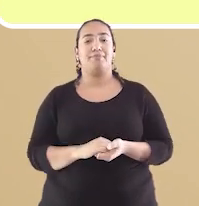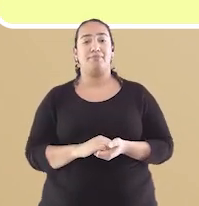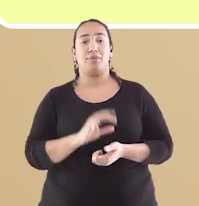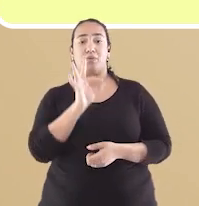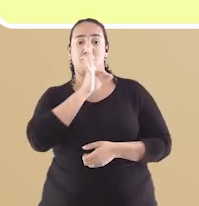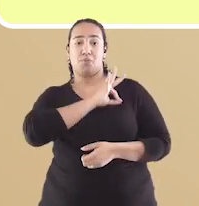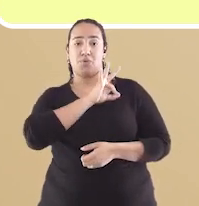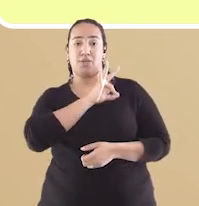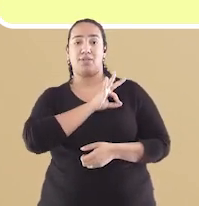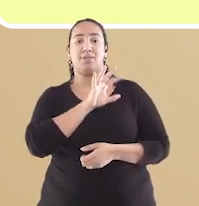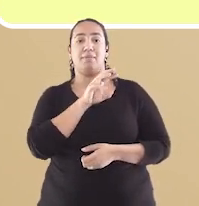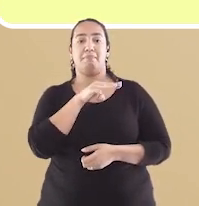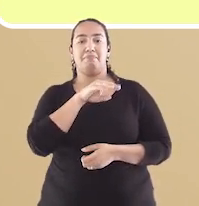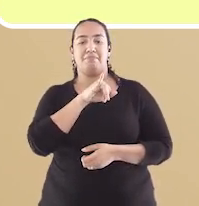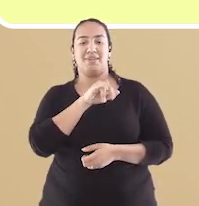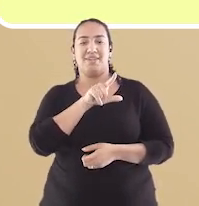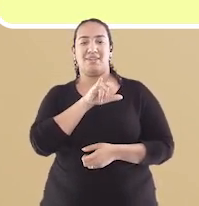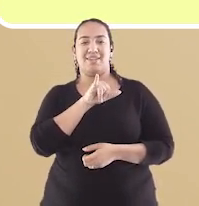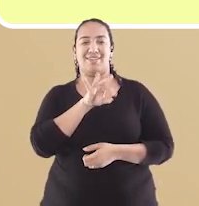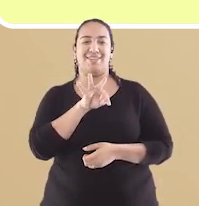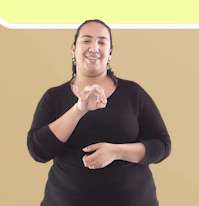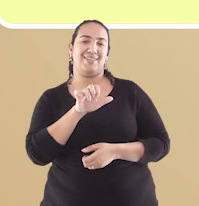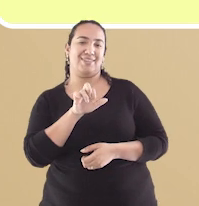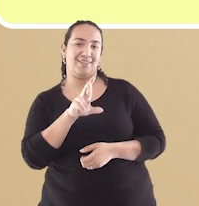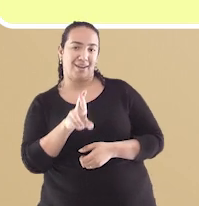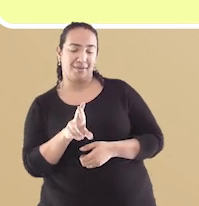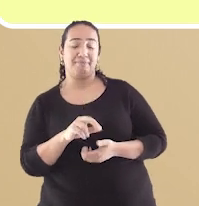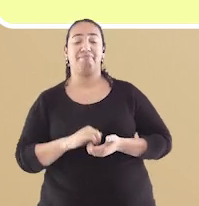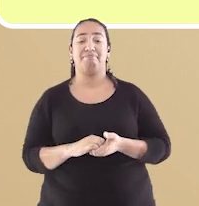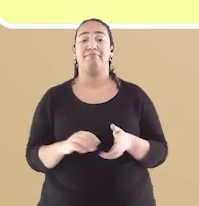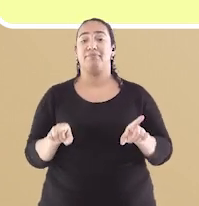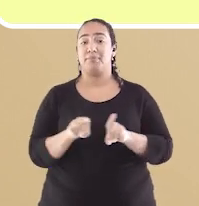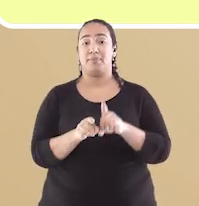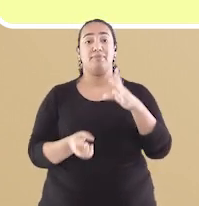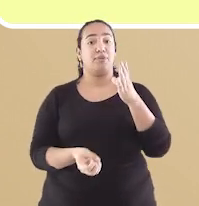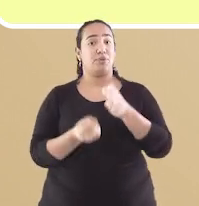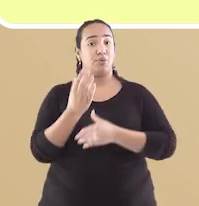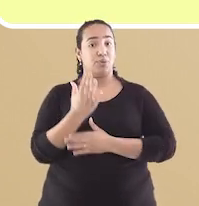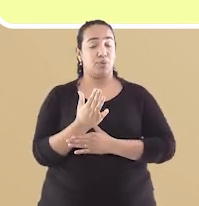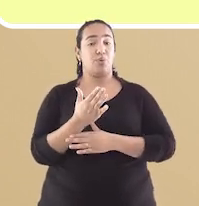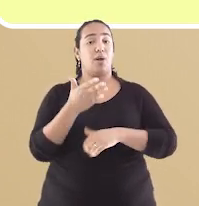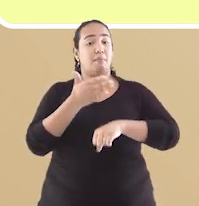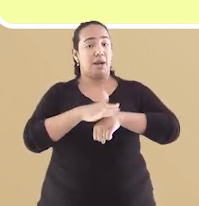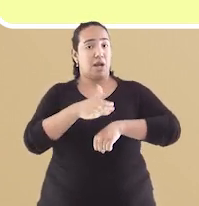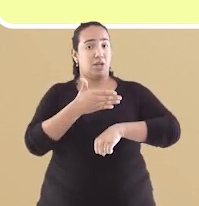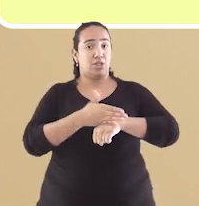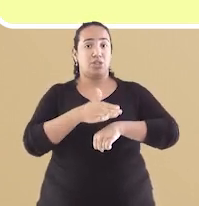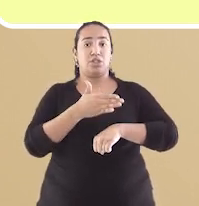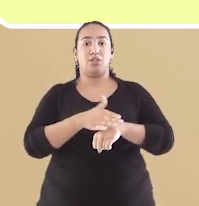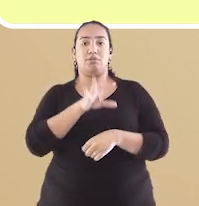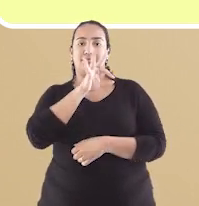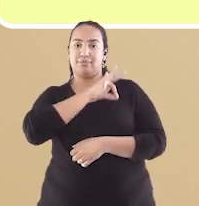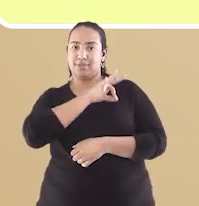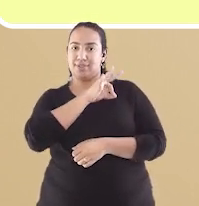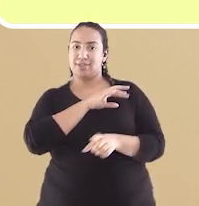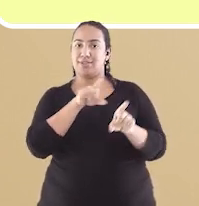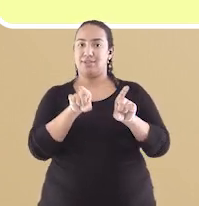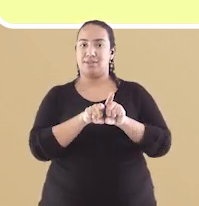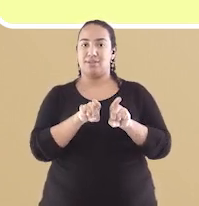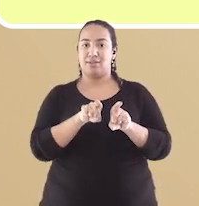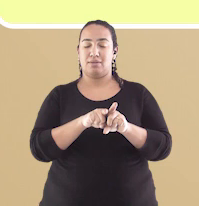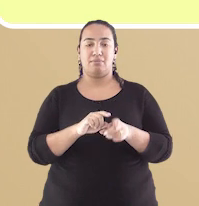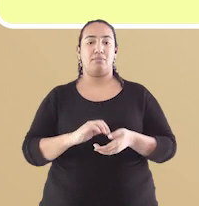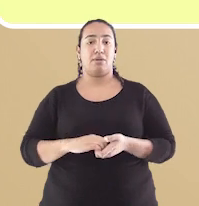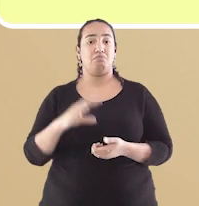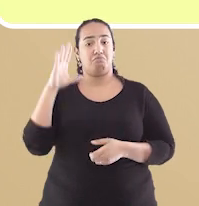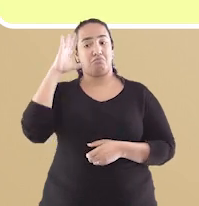Polícia Militar. Foram criados também a Academia Real Militar e a Academia da Marinha, a fim de preparar os